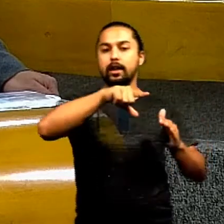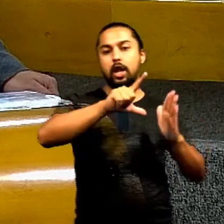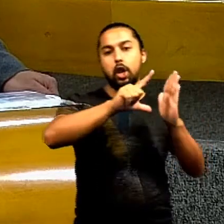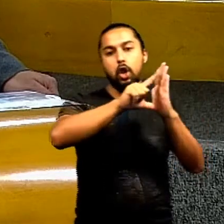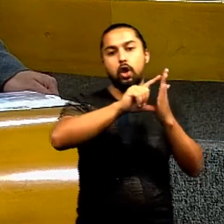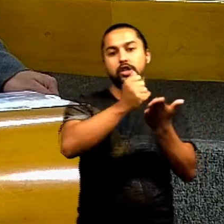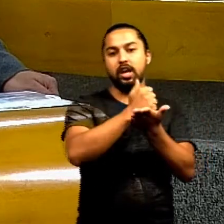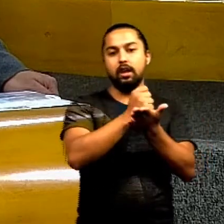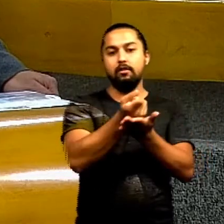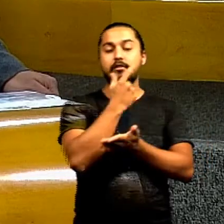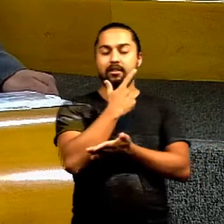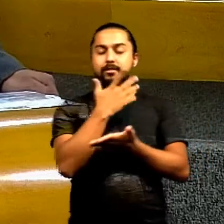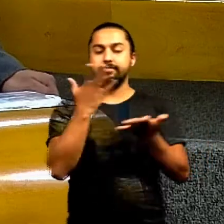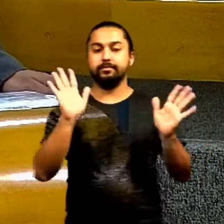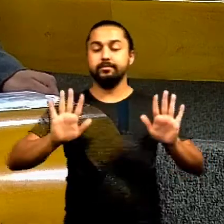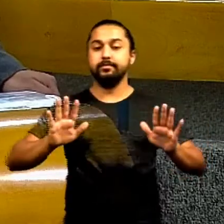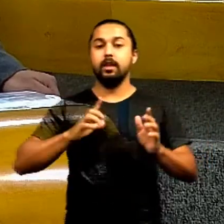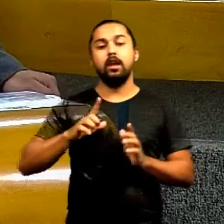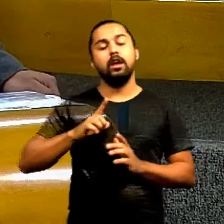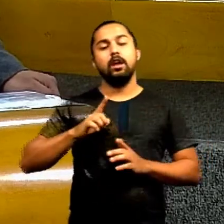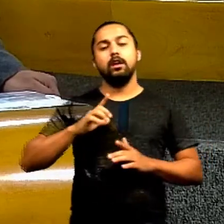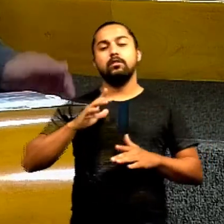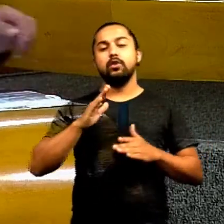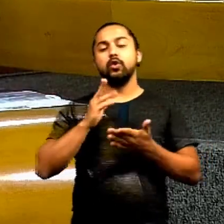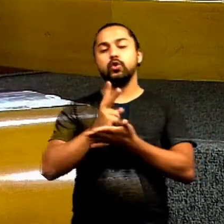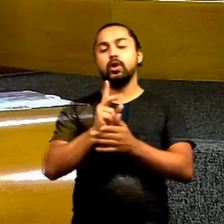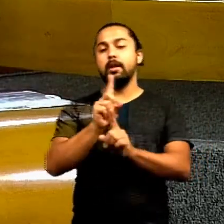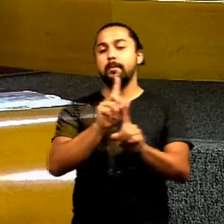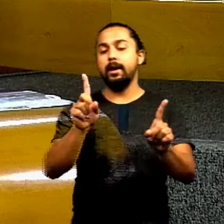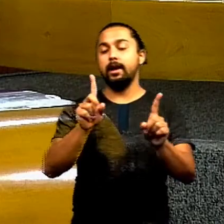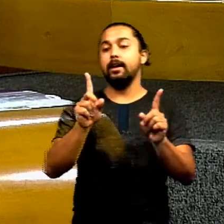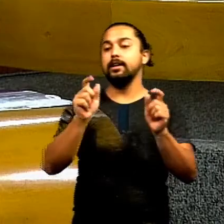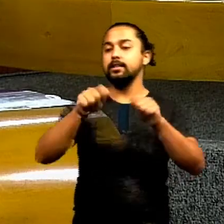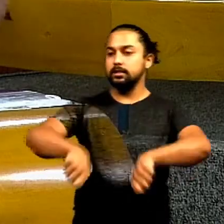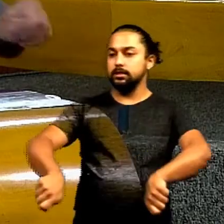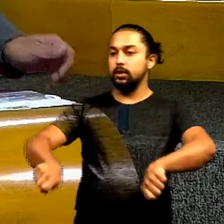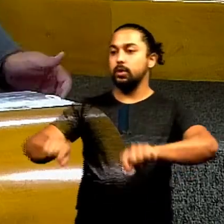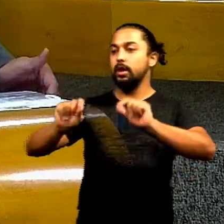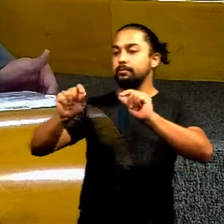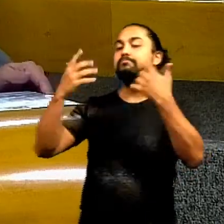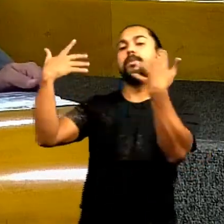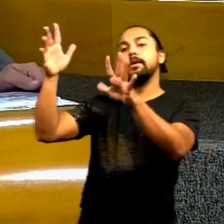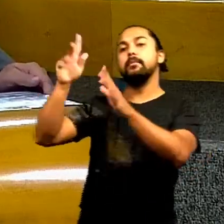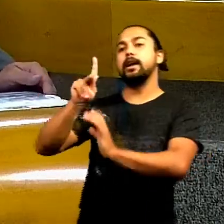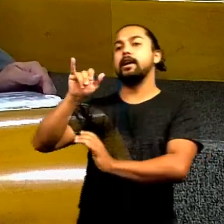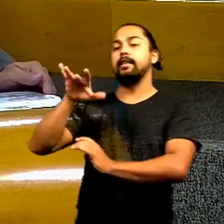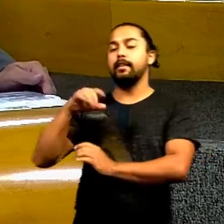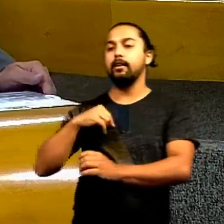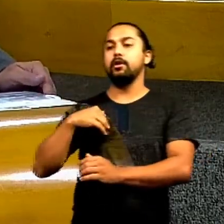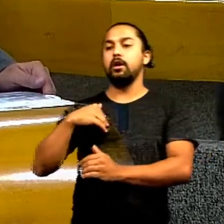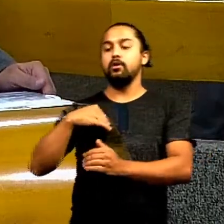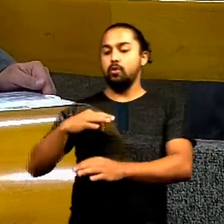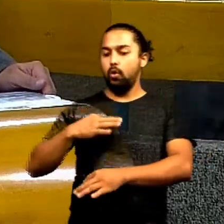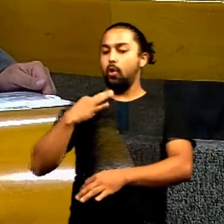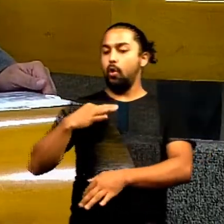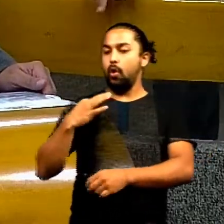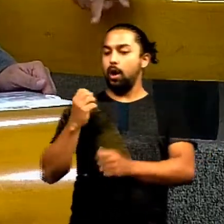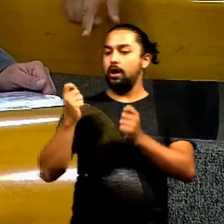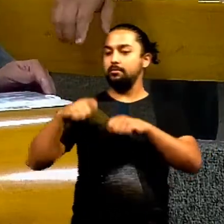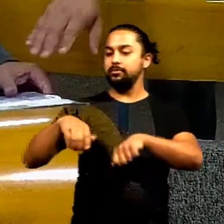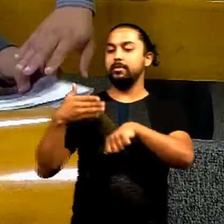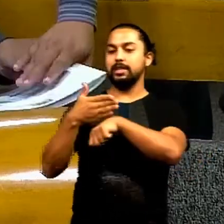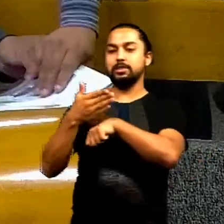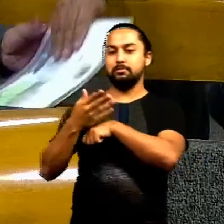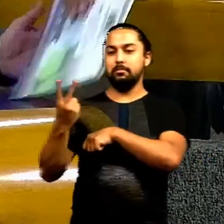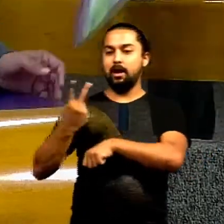algumas dores então eu não vou me alongar mais mas eu quero te parabenizar dizer que me sinto honrado de participar desse momento